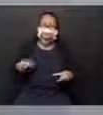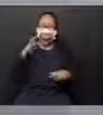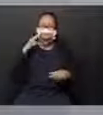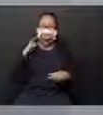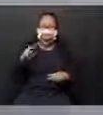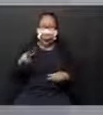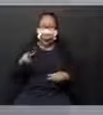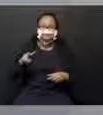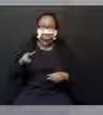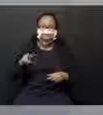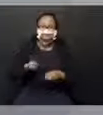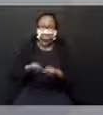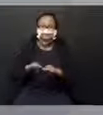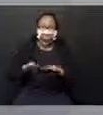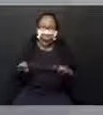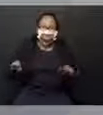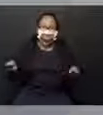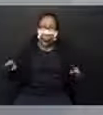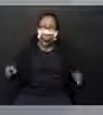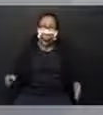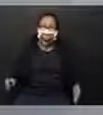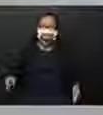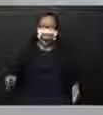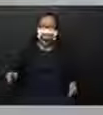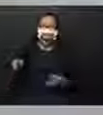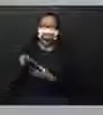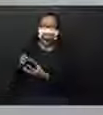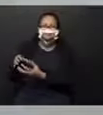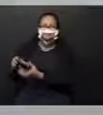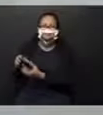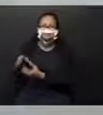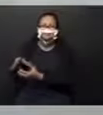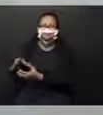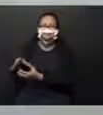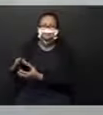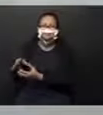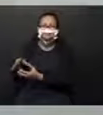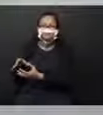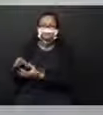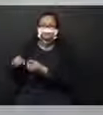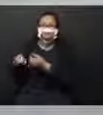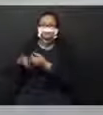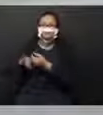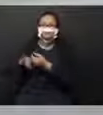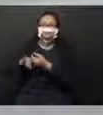da zebra aqui no meu anteparo? E se eu afastar,